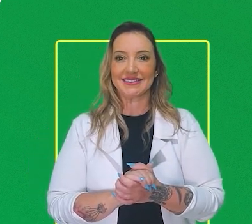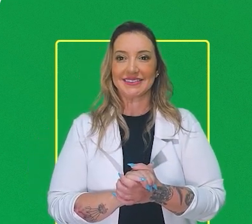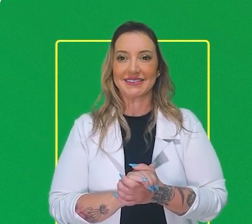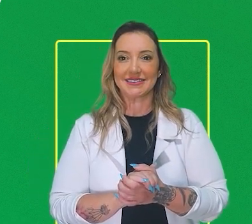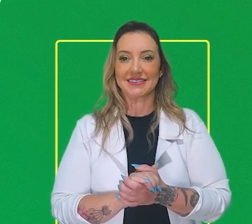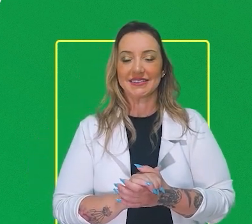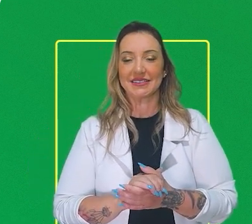Finício MDB, mais Paulo.